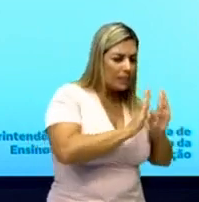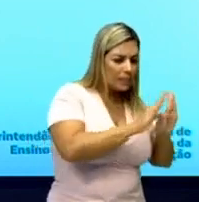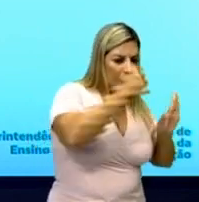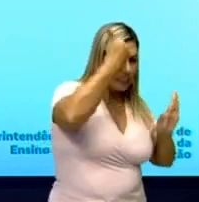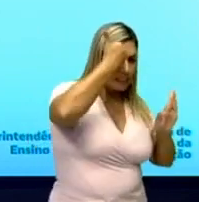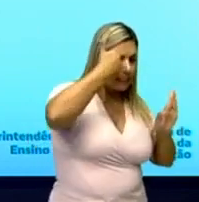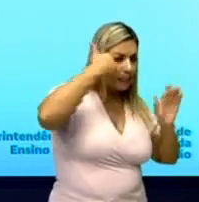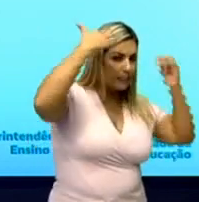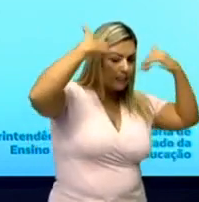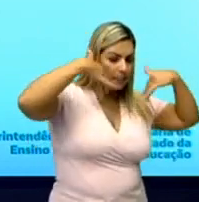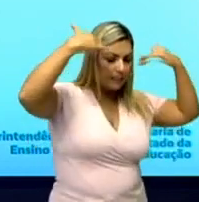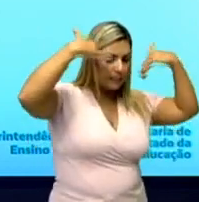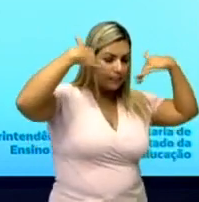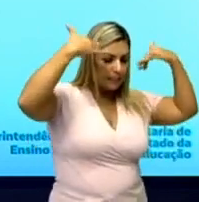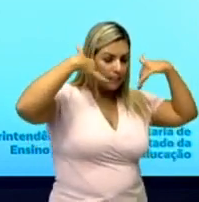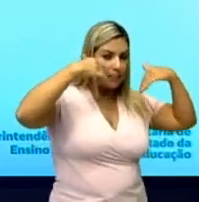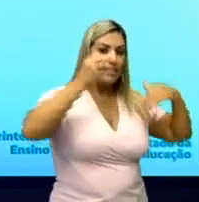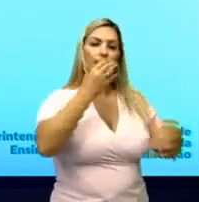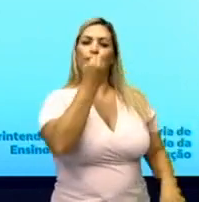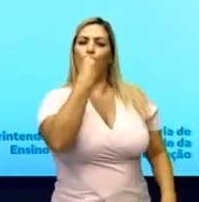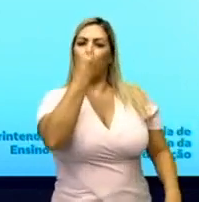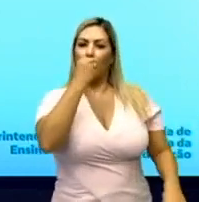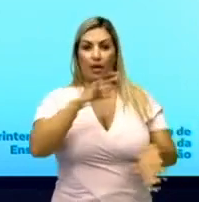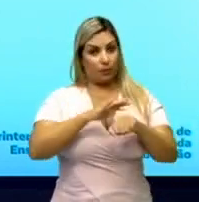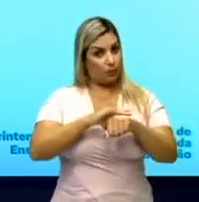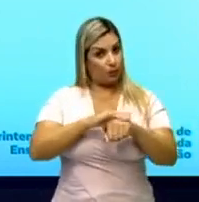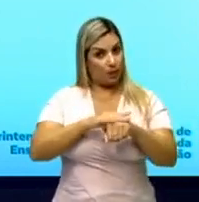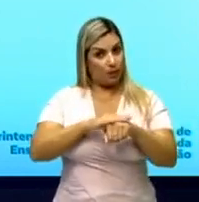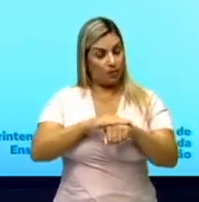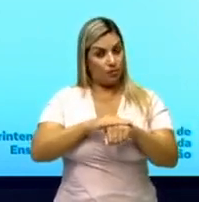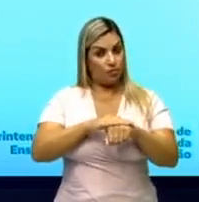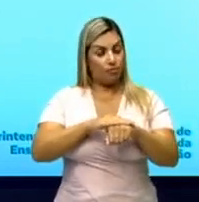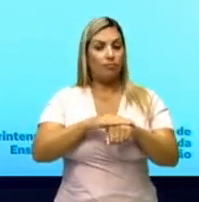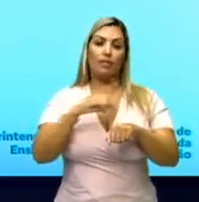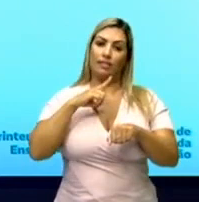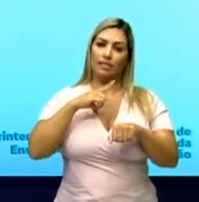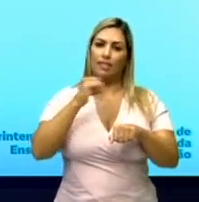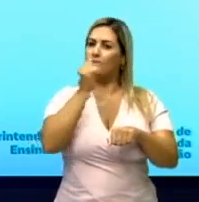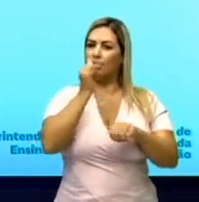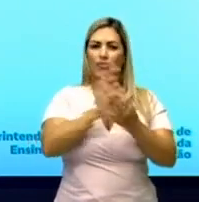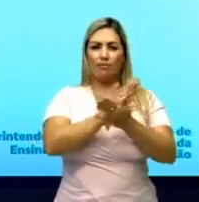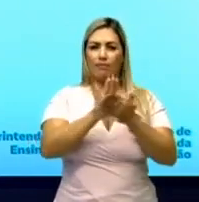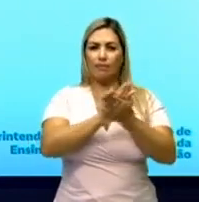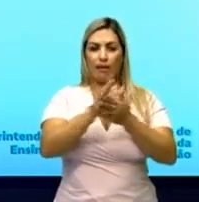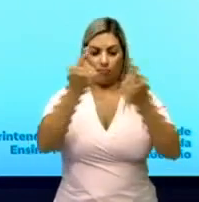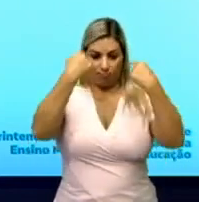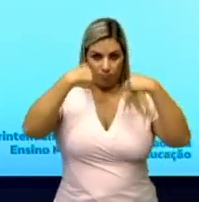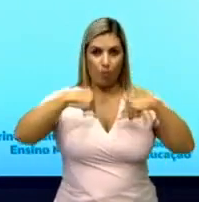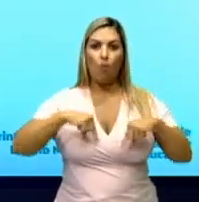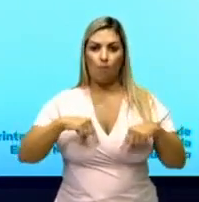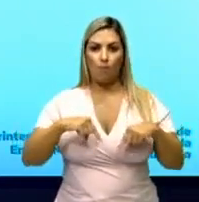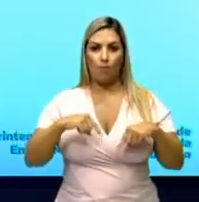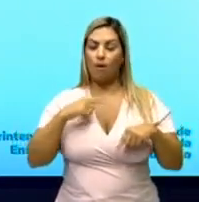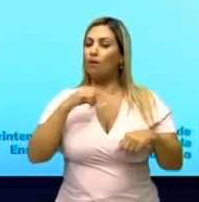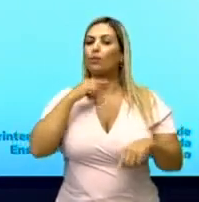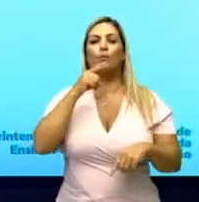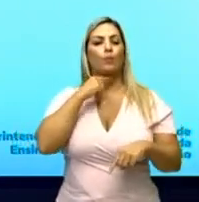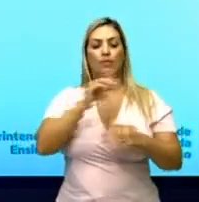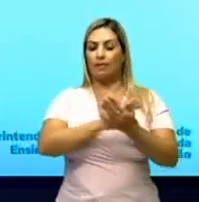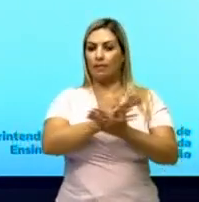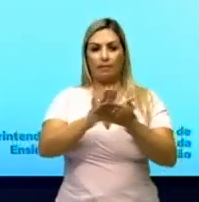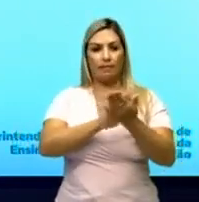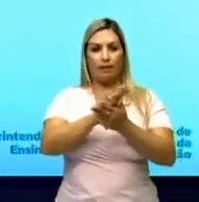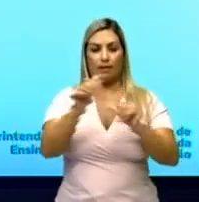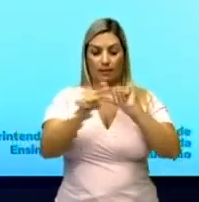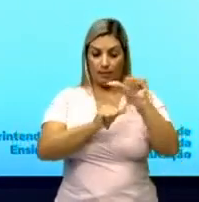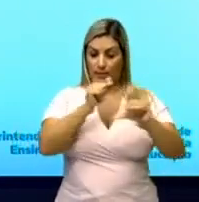carro. Se ela estiver muito fraca, estiver doente, estiver sem energia em uma outra forma, ela não vai conseguir